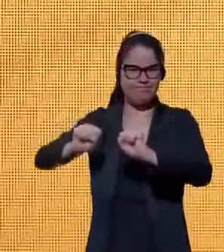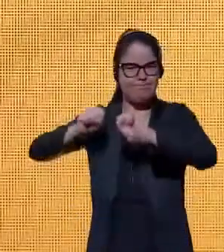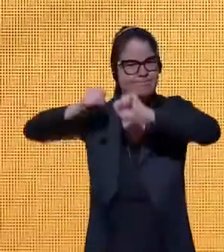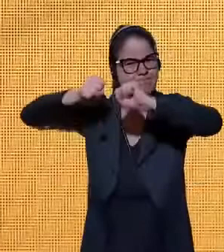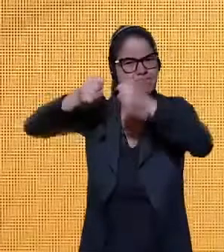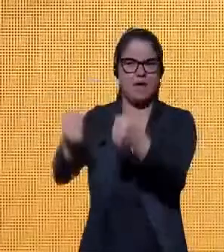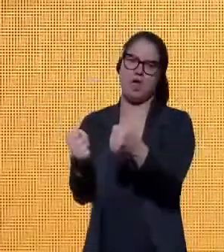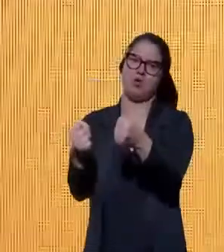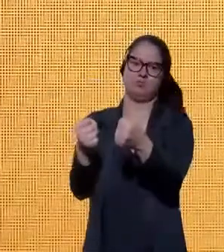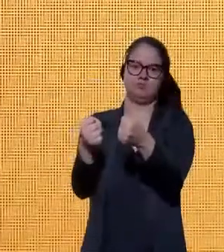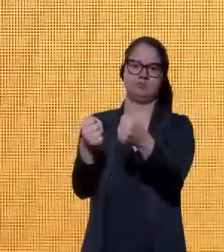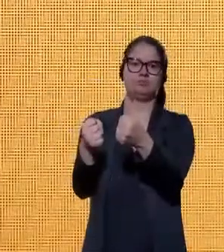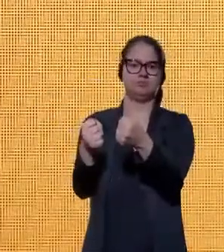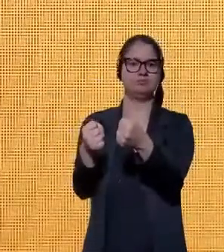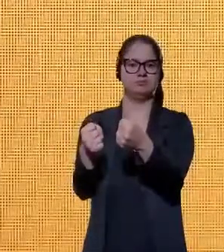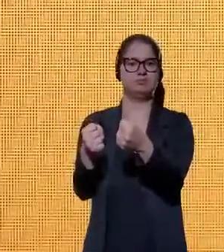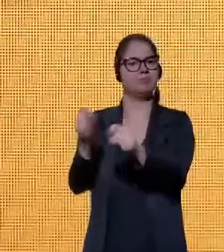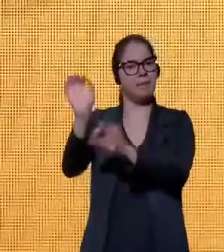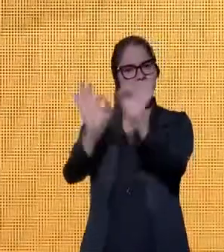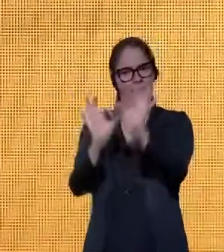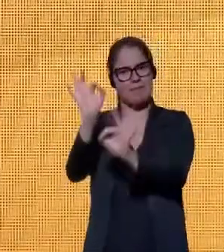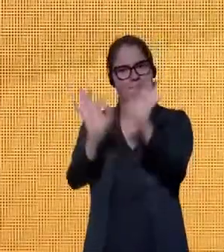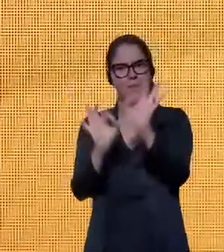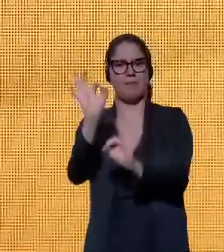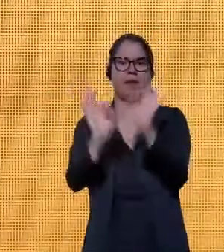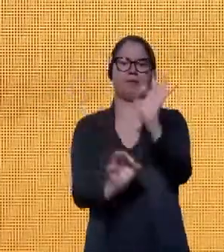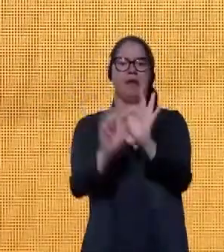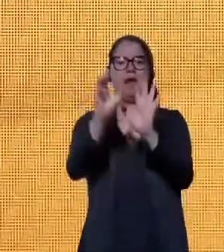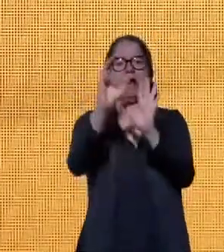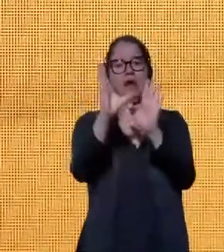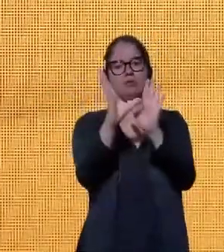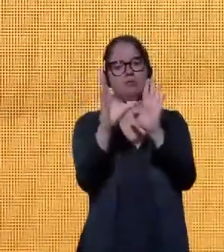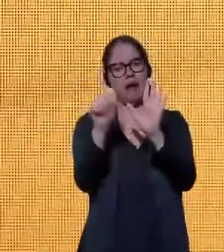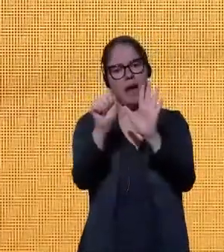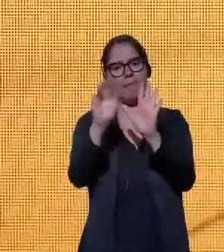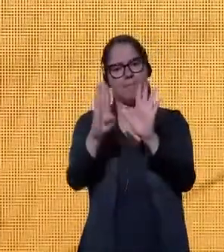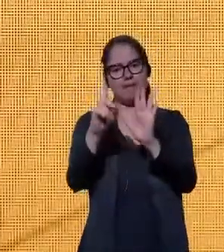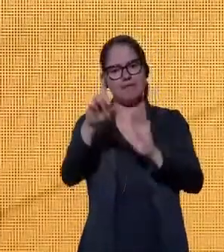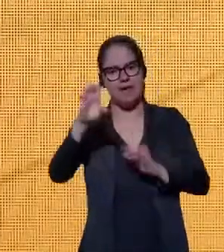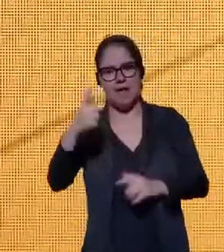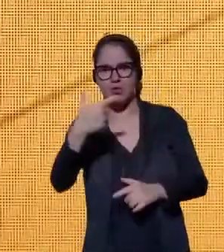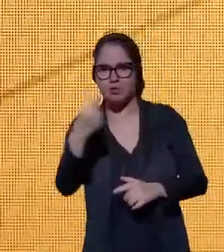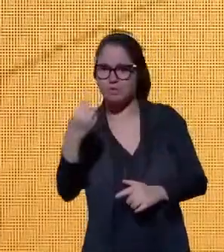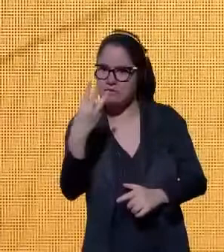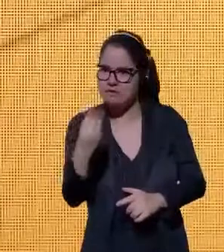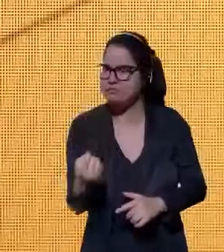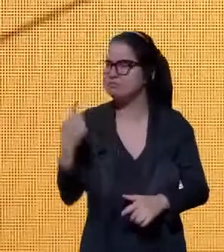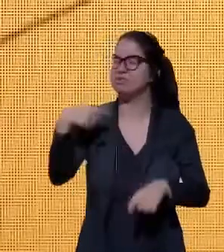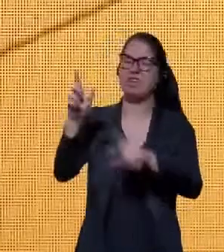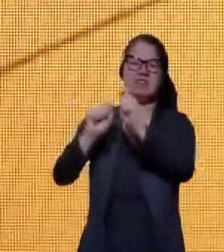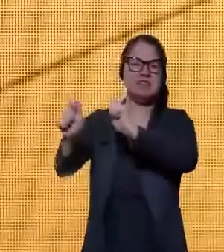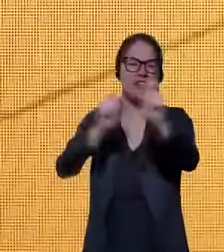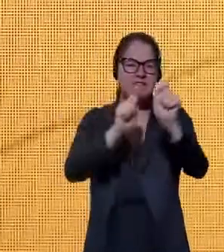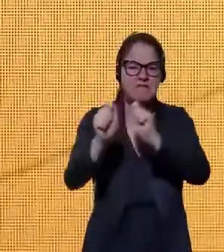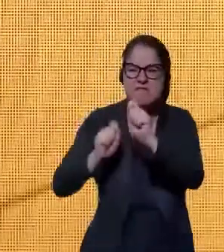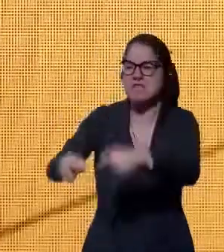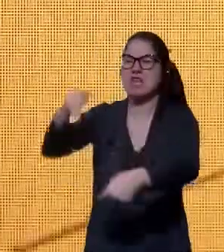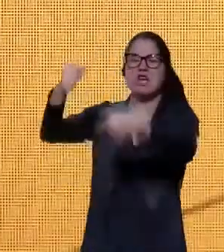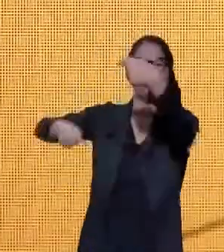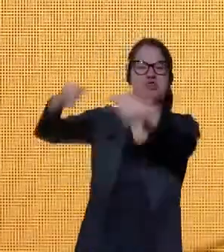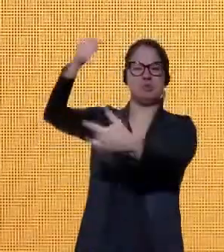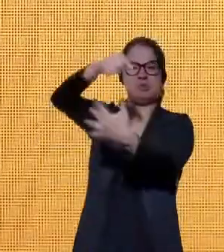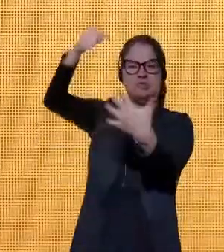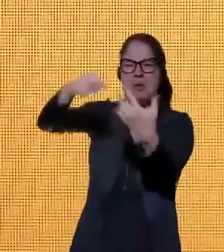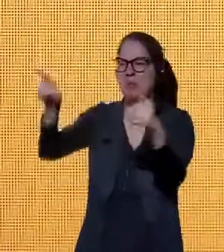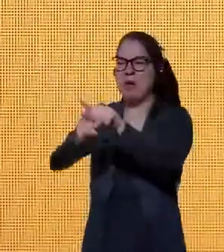dedicação na elaboração do Plano ABDE 2030. Foram muitas entrevistas, discussões e